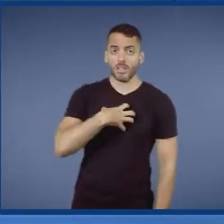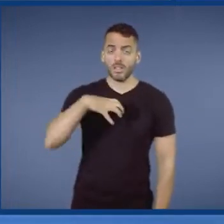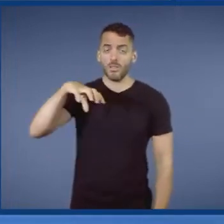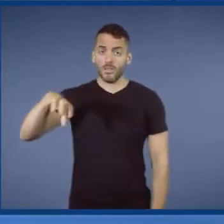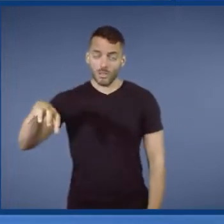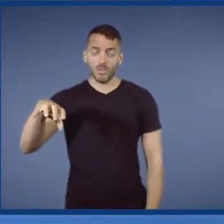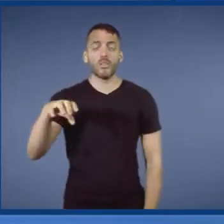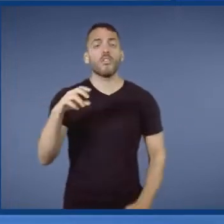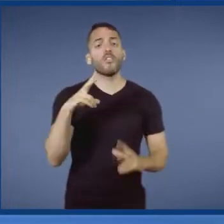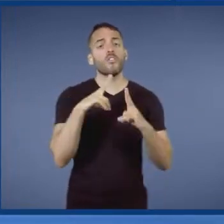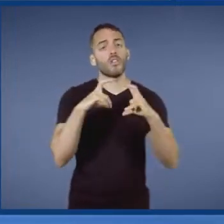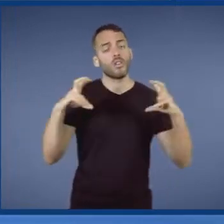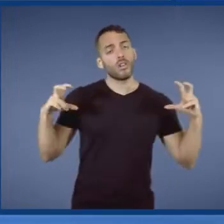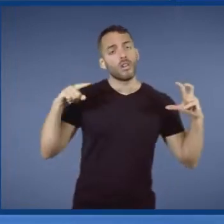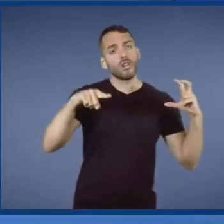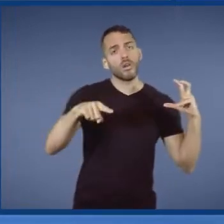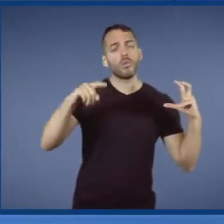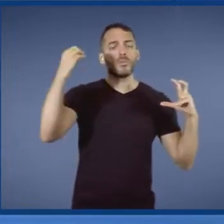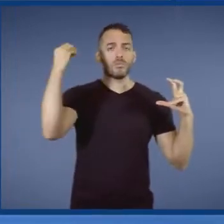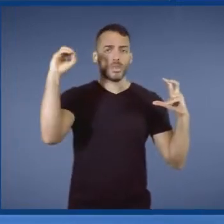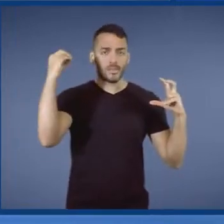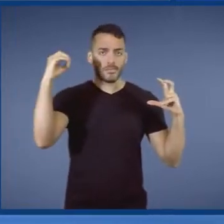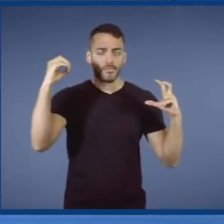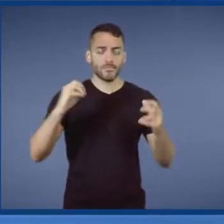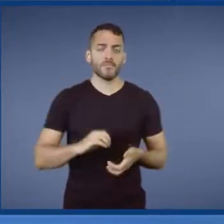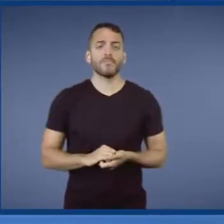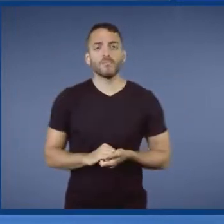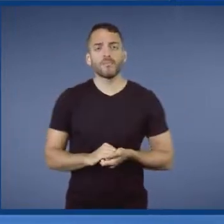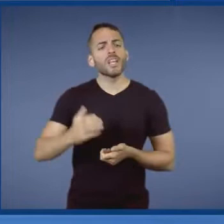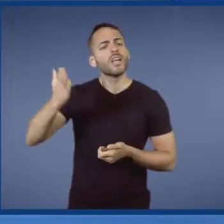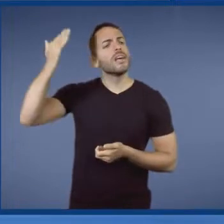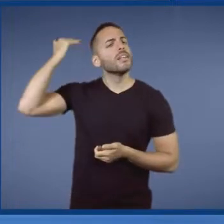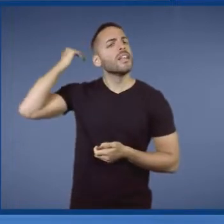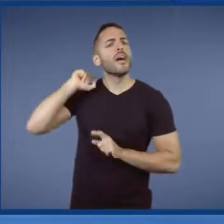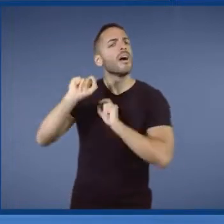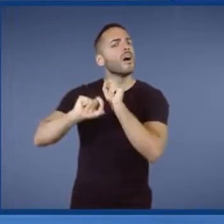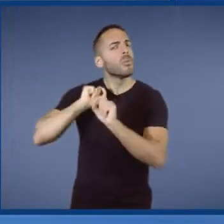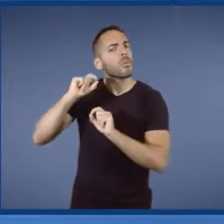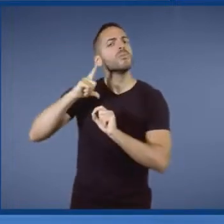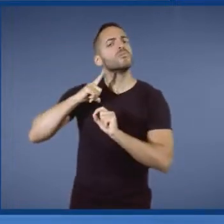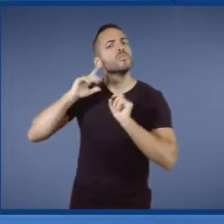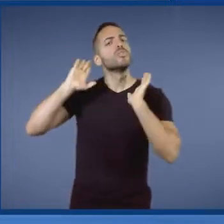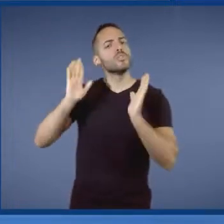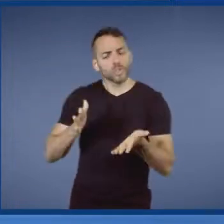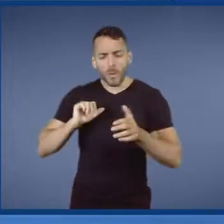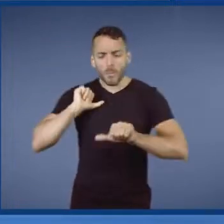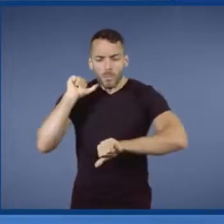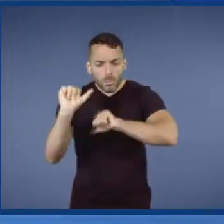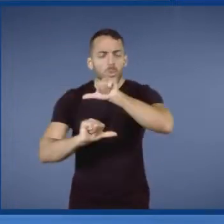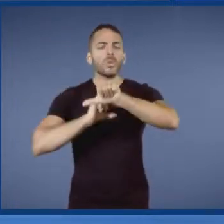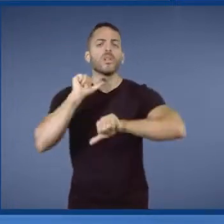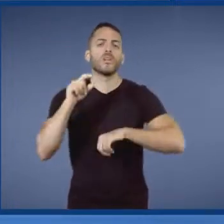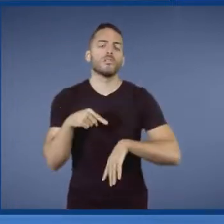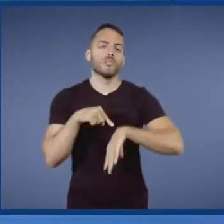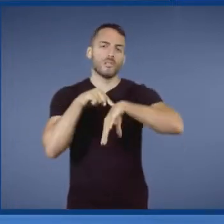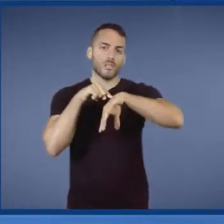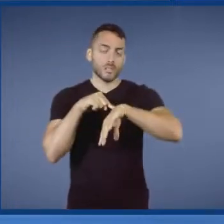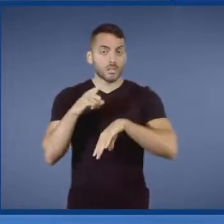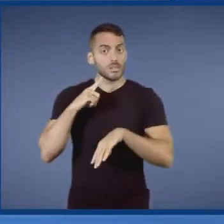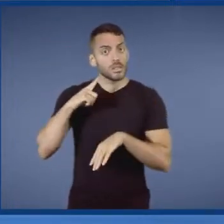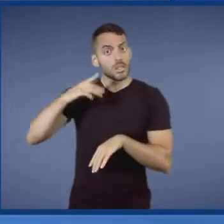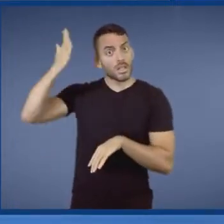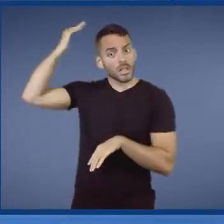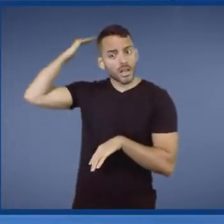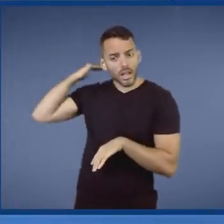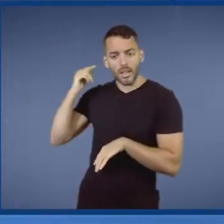Florianópolis e Porto Alegre. E naquela época a gente tinha rompido um ciclo. Nós saímos de uma era anti